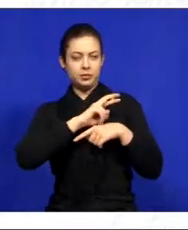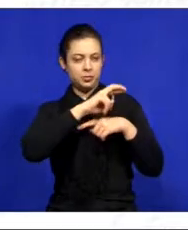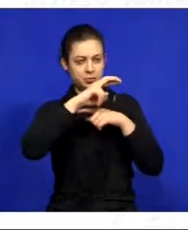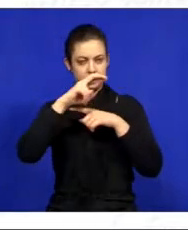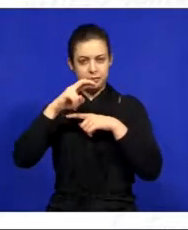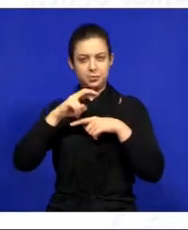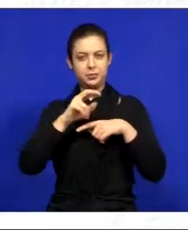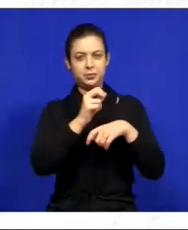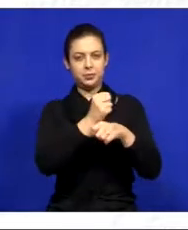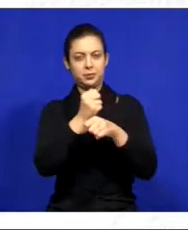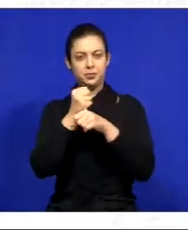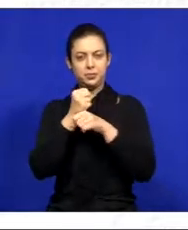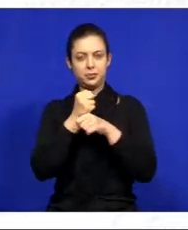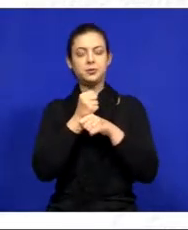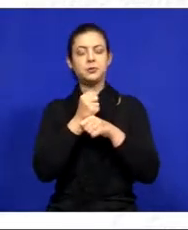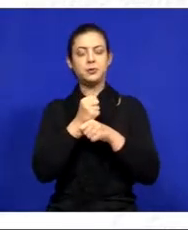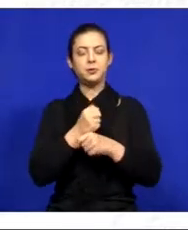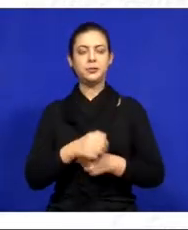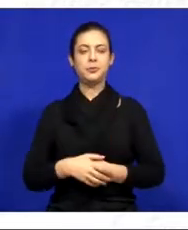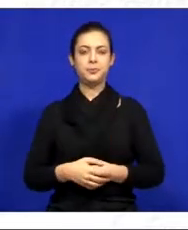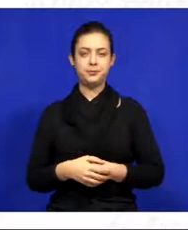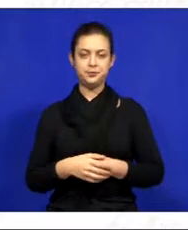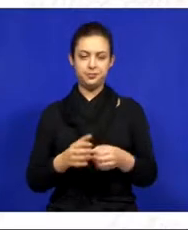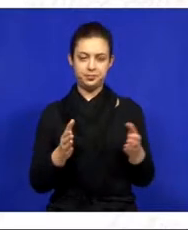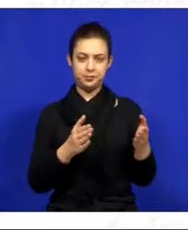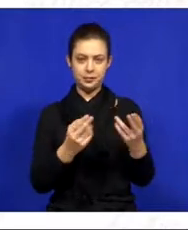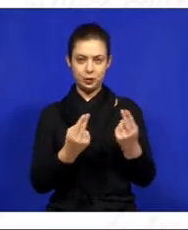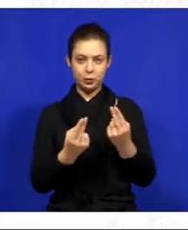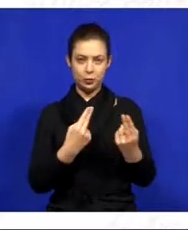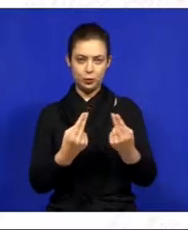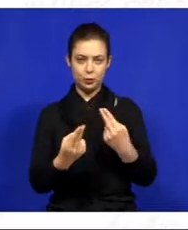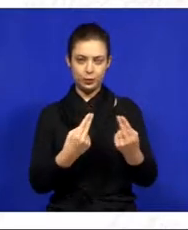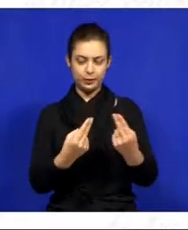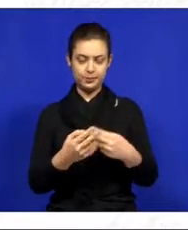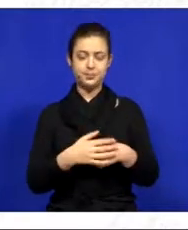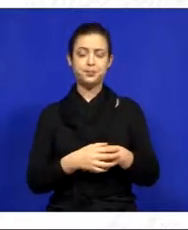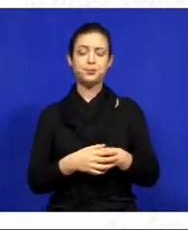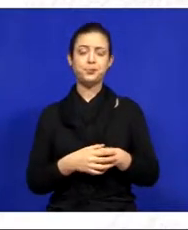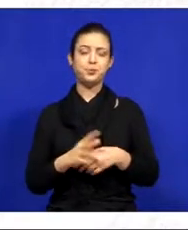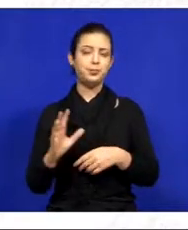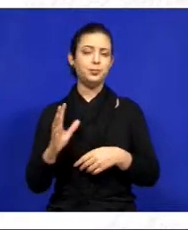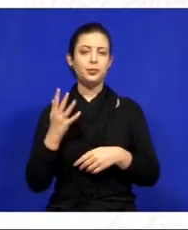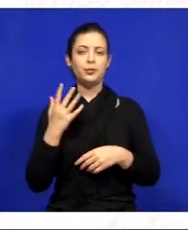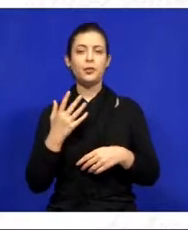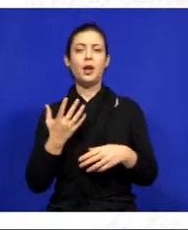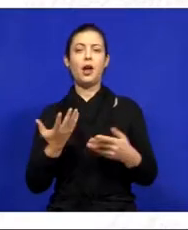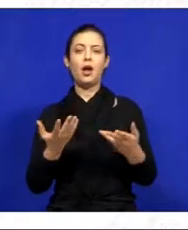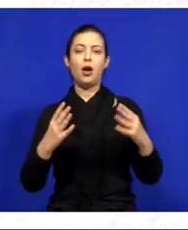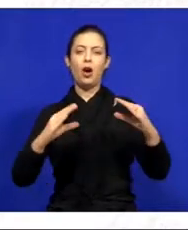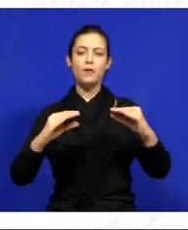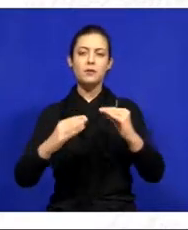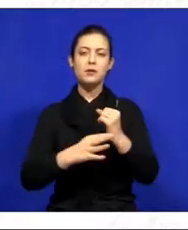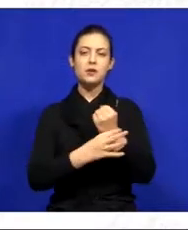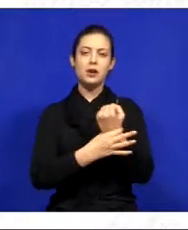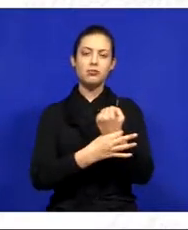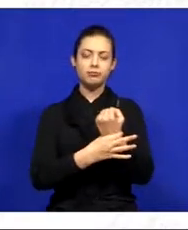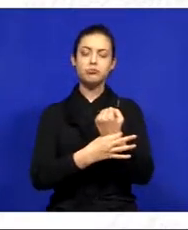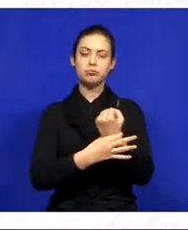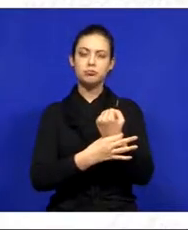obras deste trecho da Dutra, que vai trazer mais comodidade e segurança